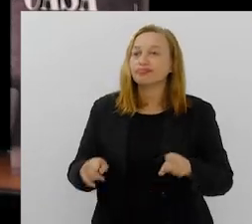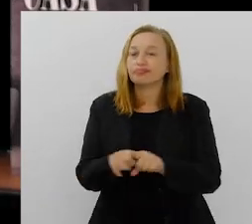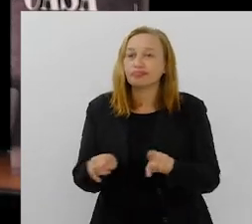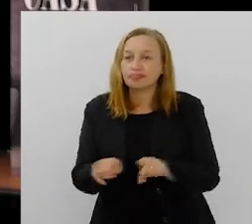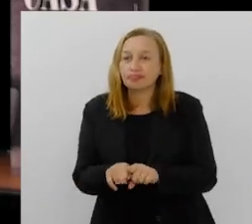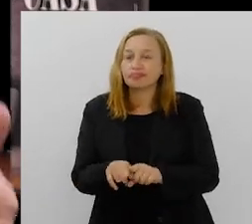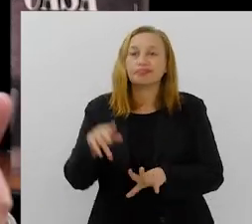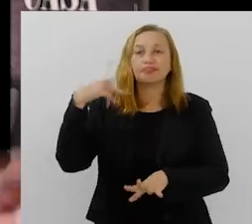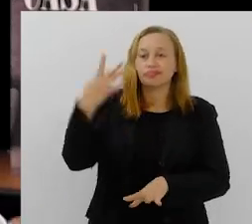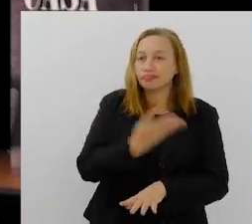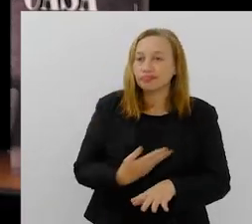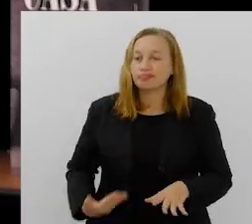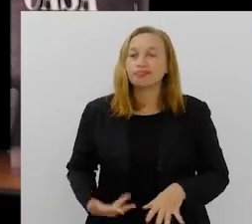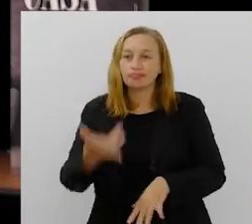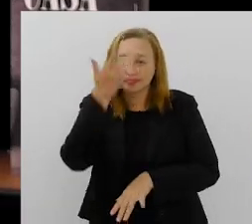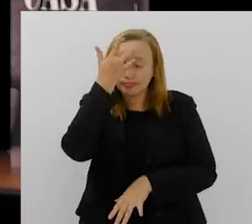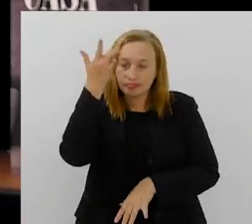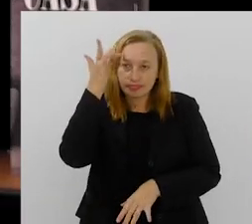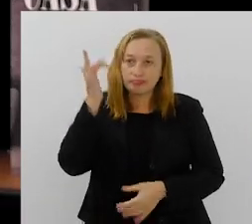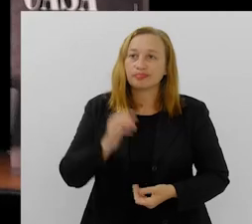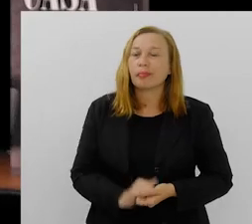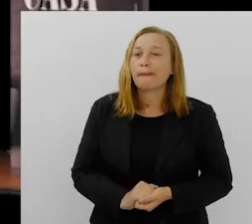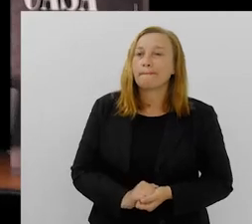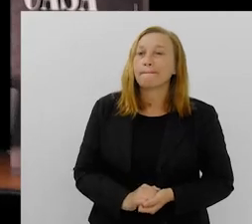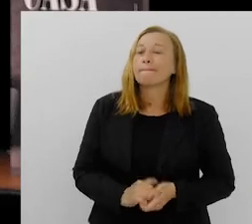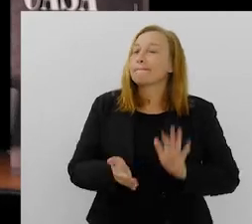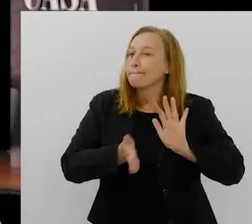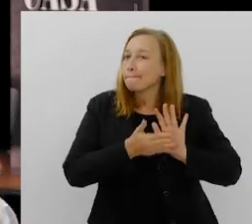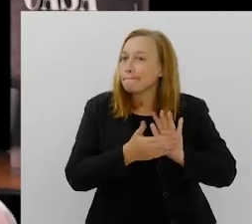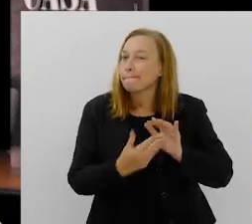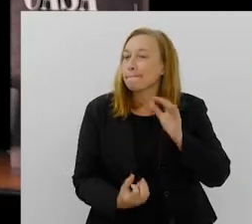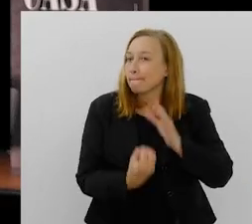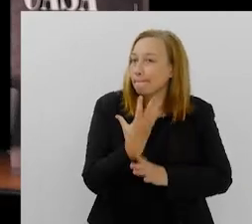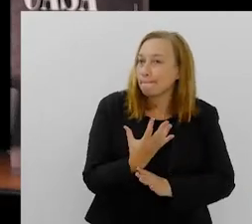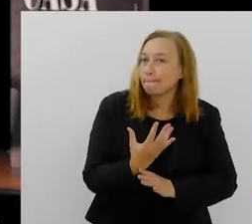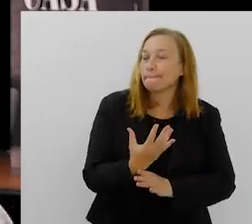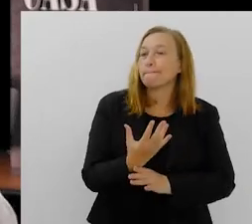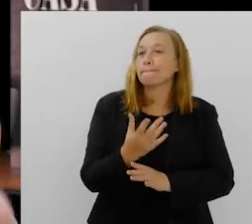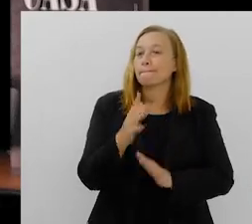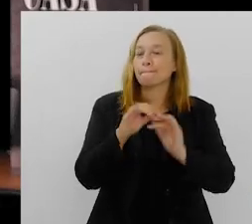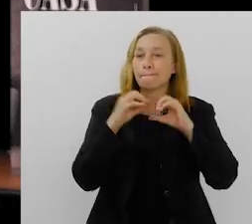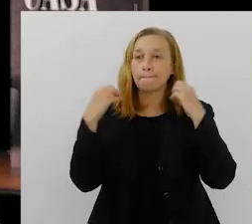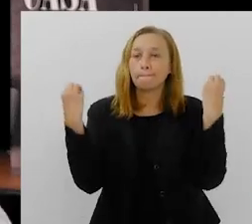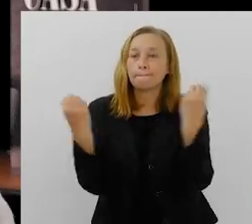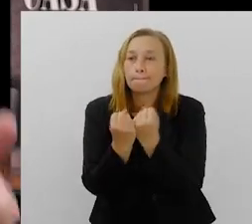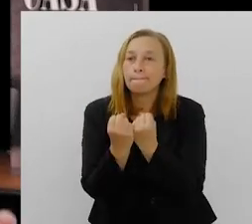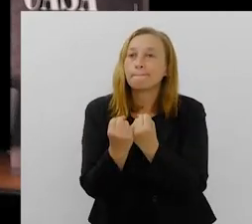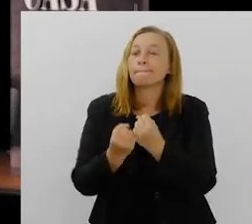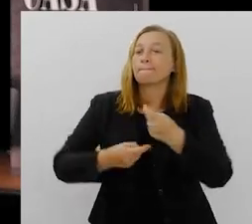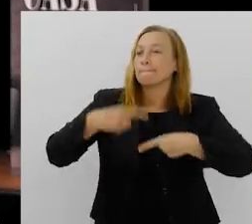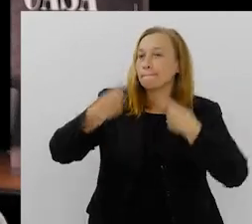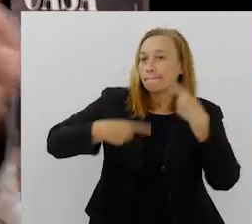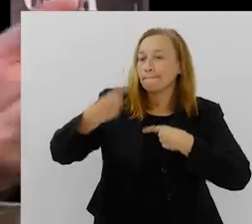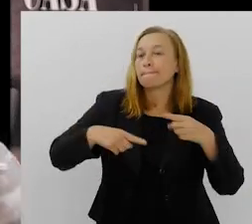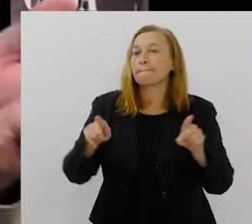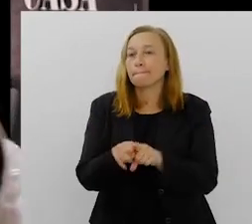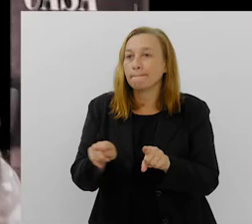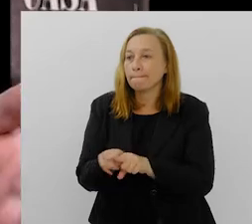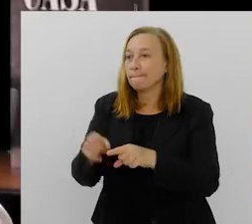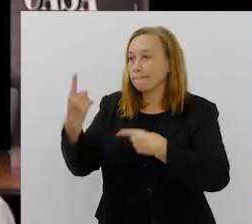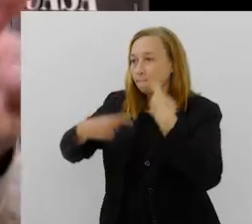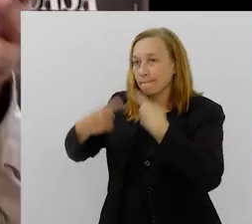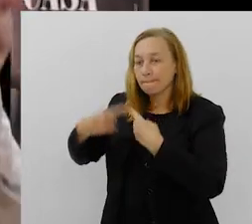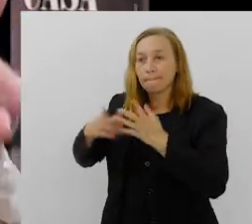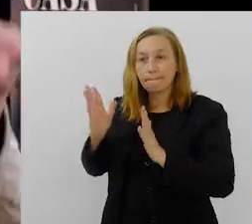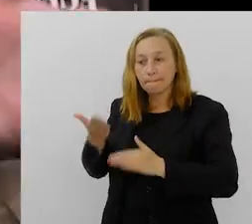sobre políticas públicas de saúde mental, fazendo propostas, propondo fóruns, discussões. Temos agora a